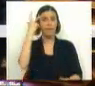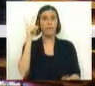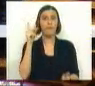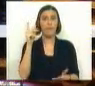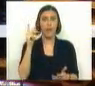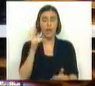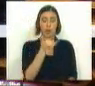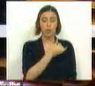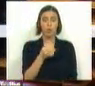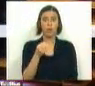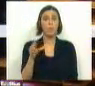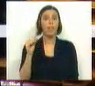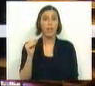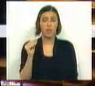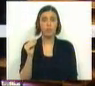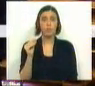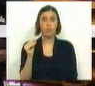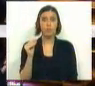de 2010